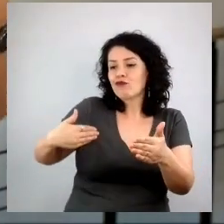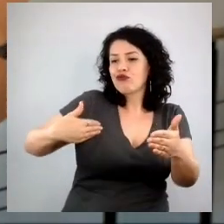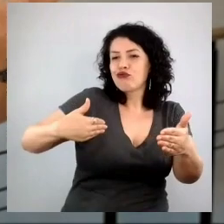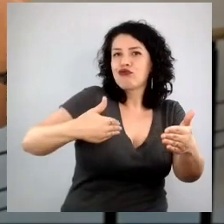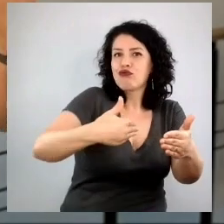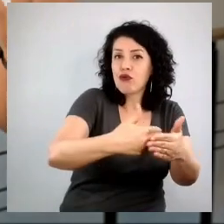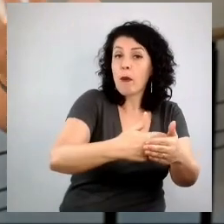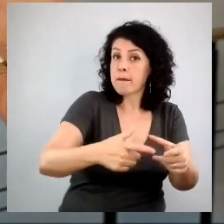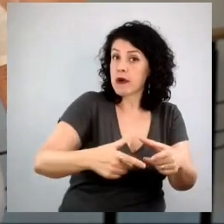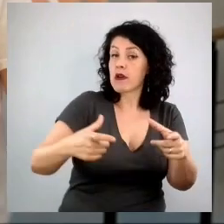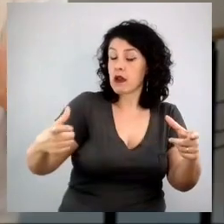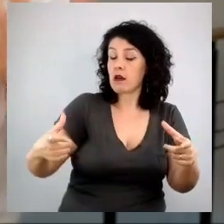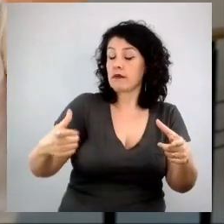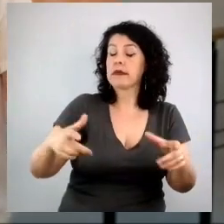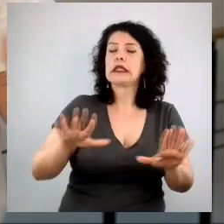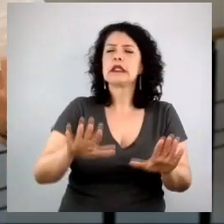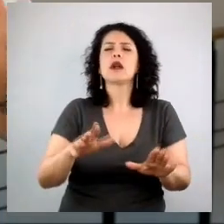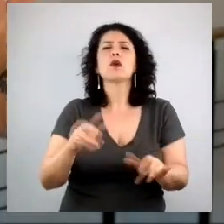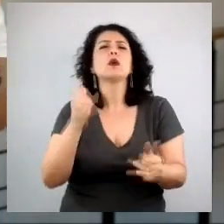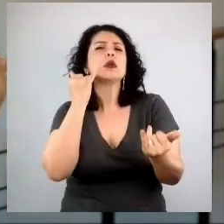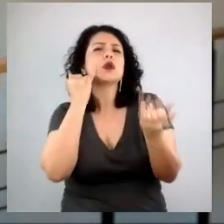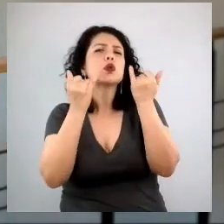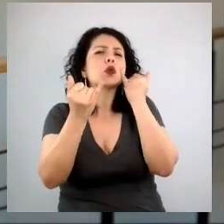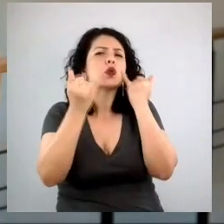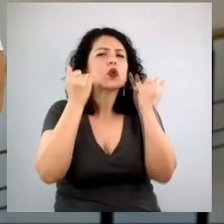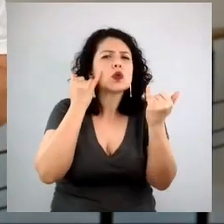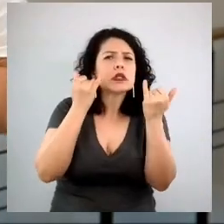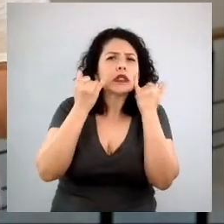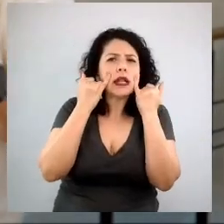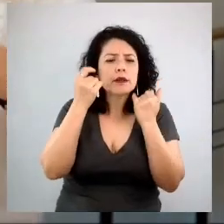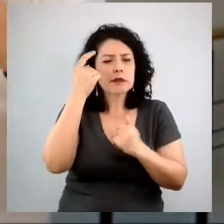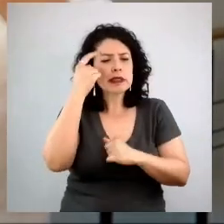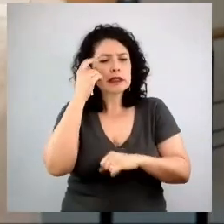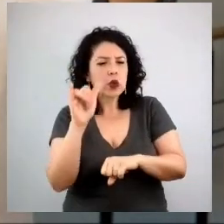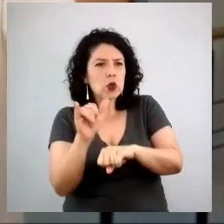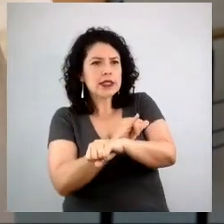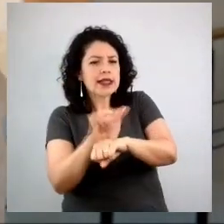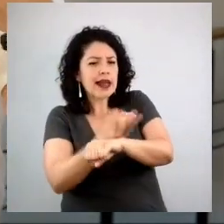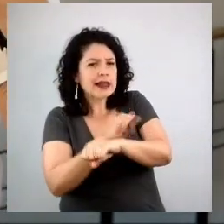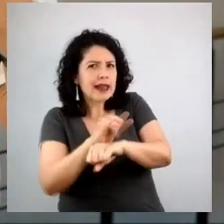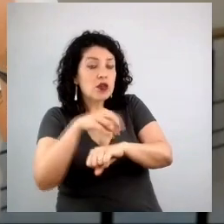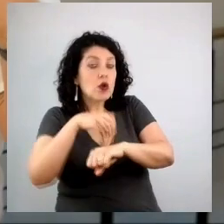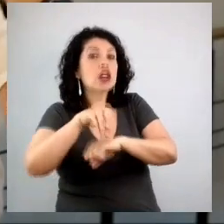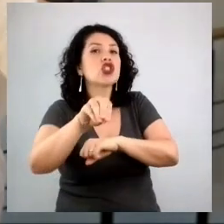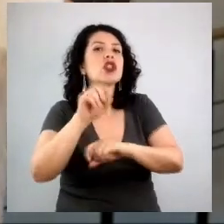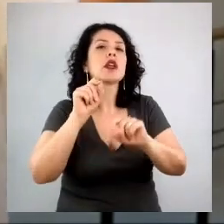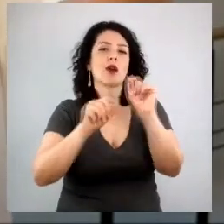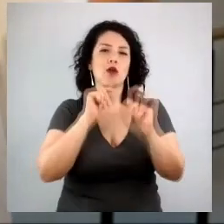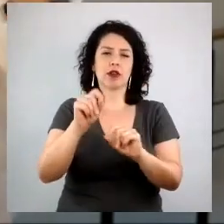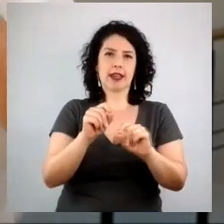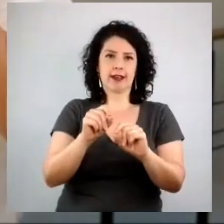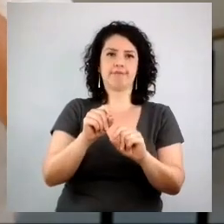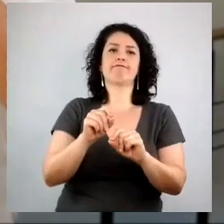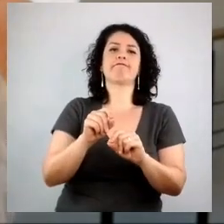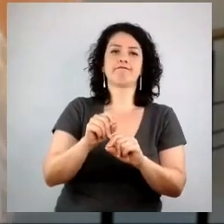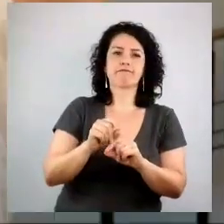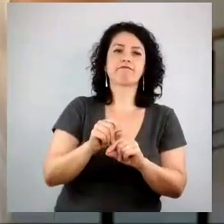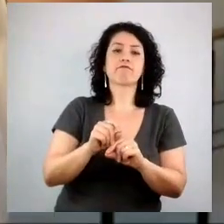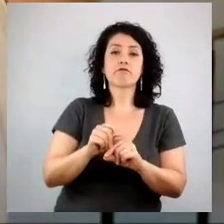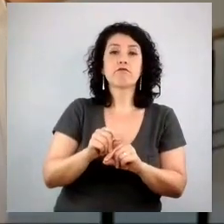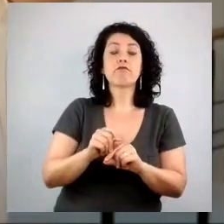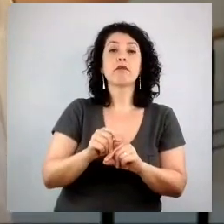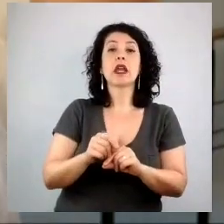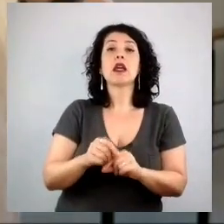você como planejador, como estrategista pode acessar, dados de vídeo online tendem a ser muito relevantes para conseguir